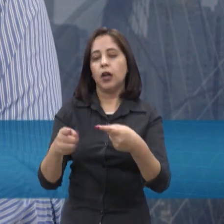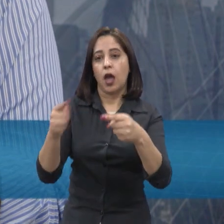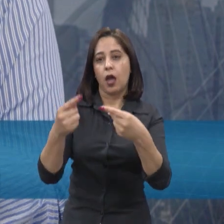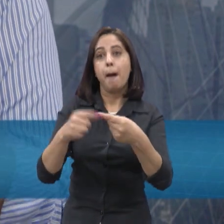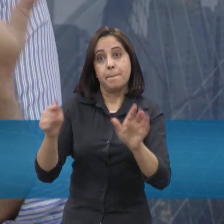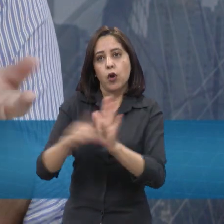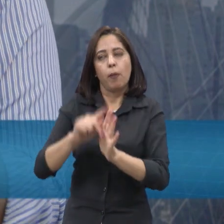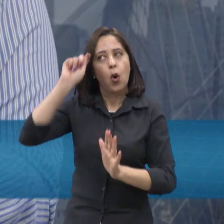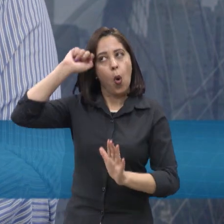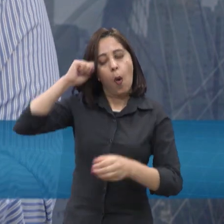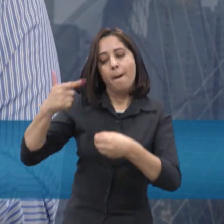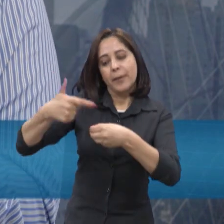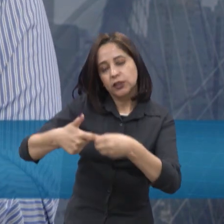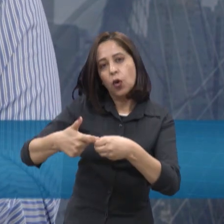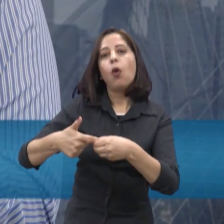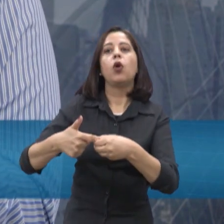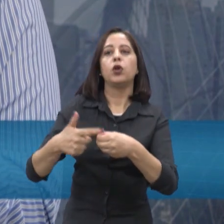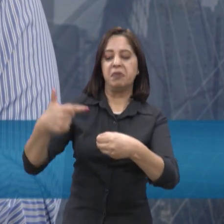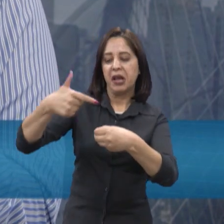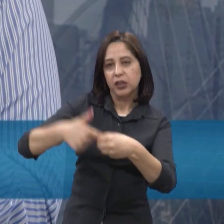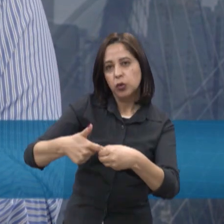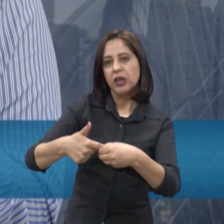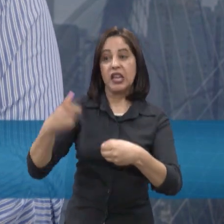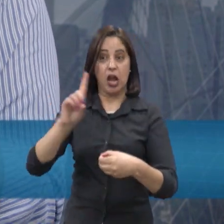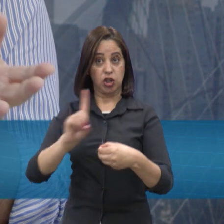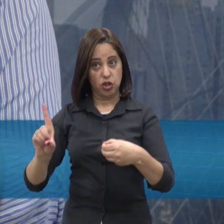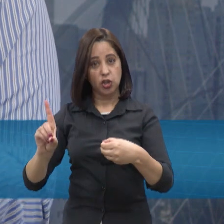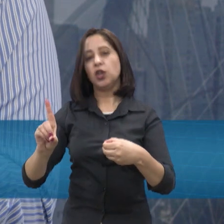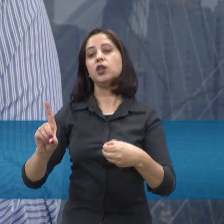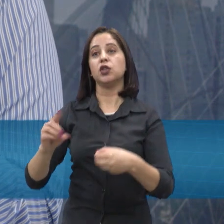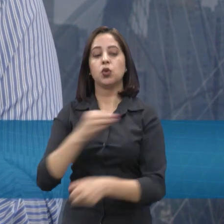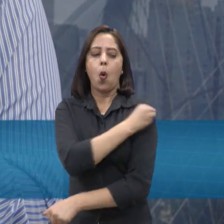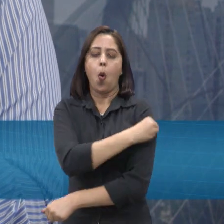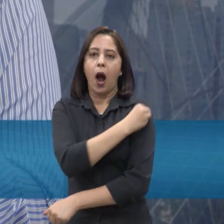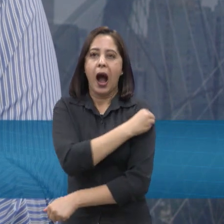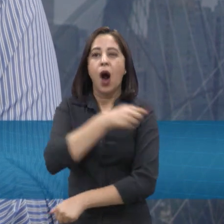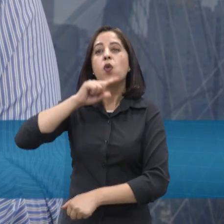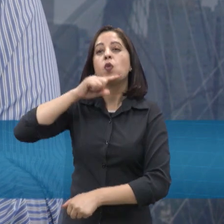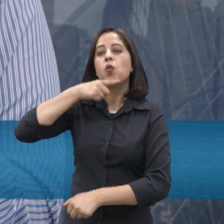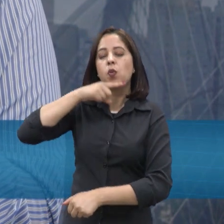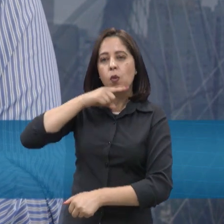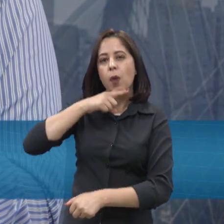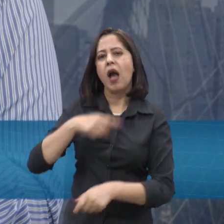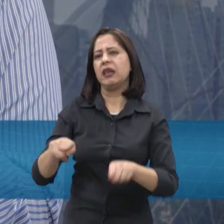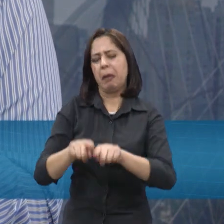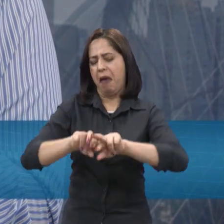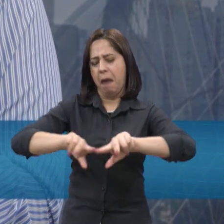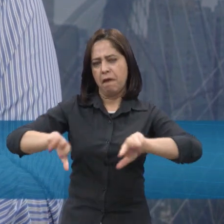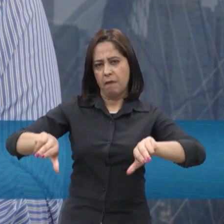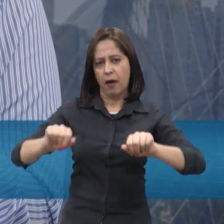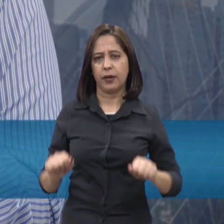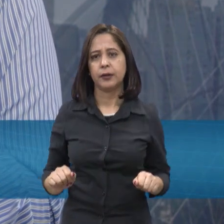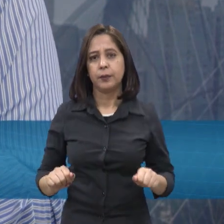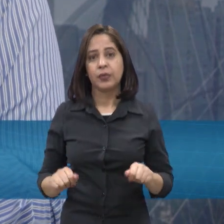petróleo, gasolina, diesel, né, etanol, é, obviamente, etanol não de petróleo, mas outras fontes, e